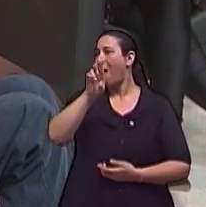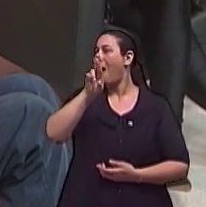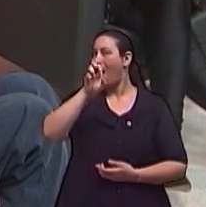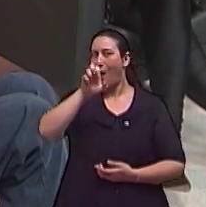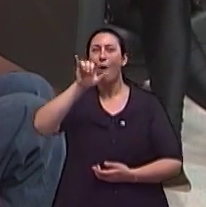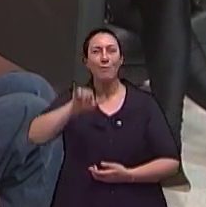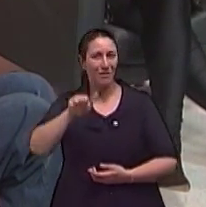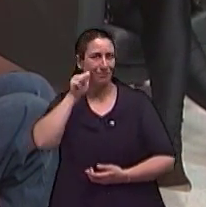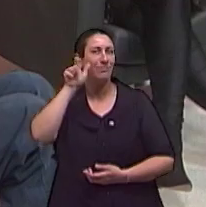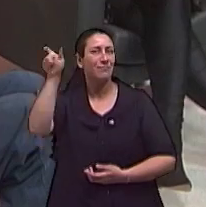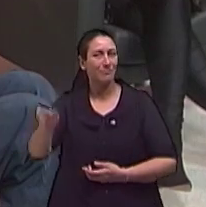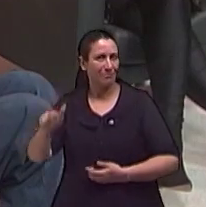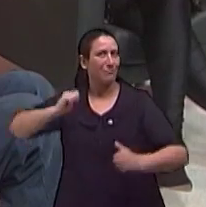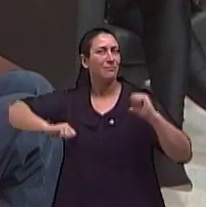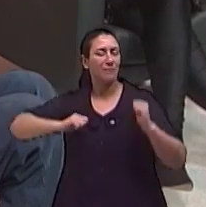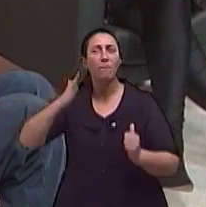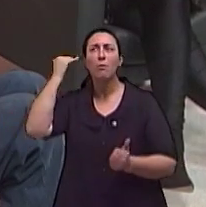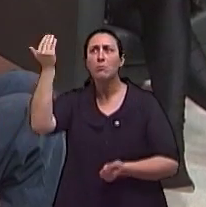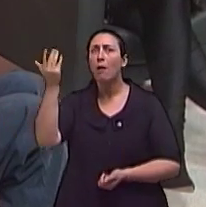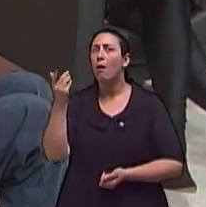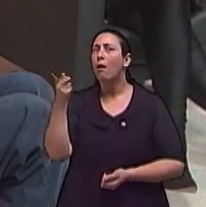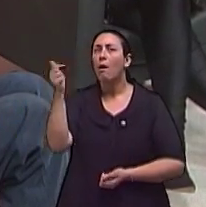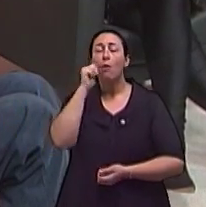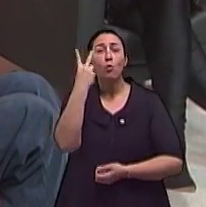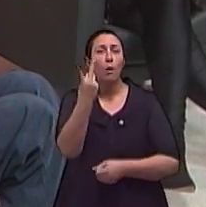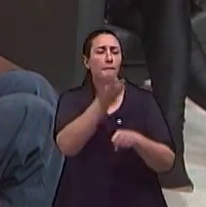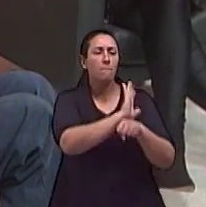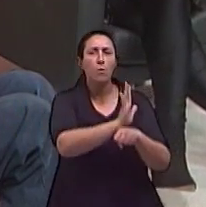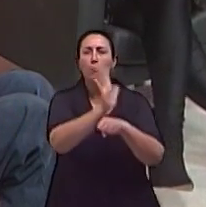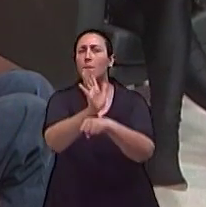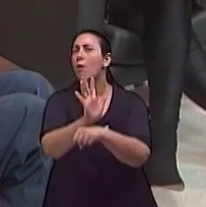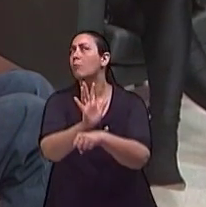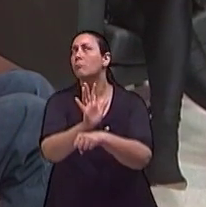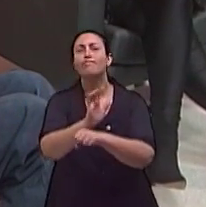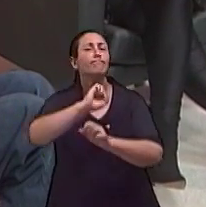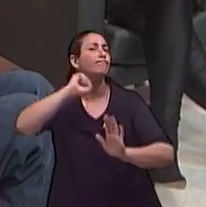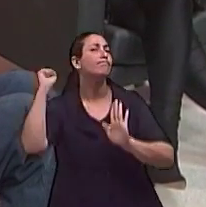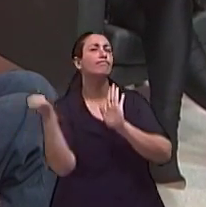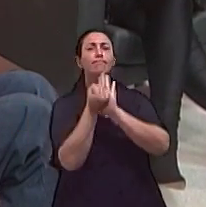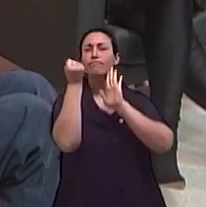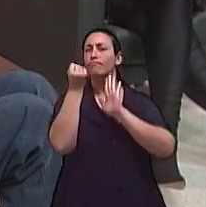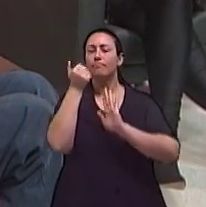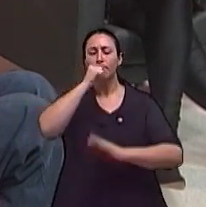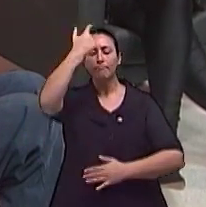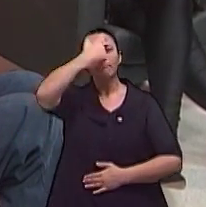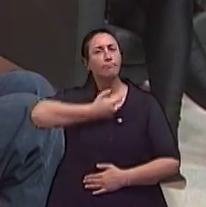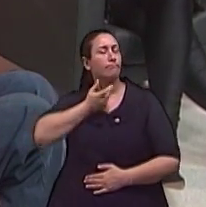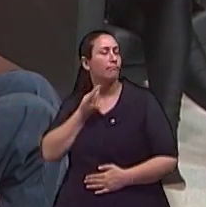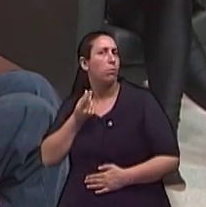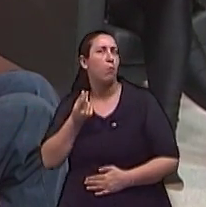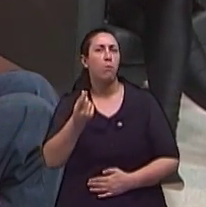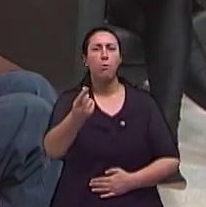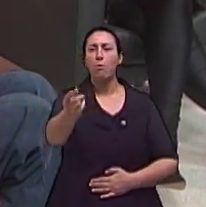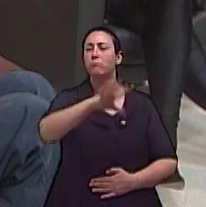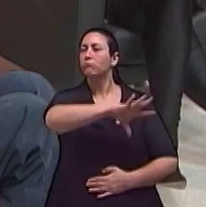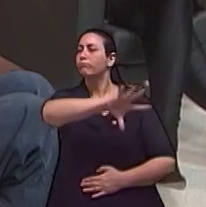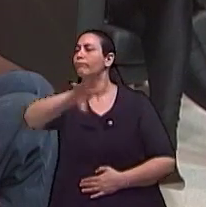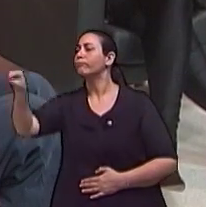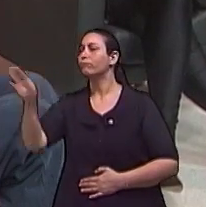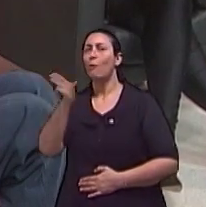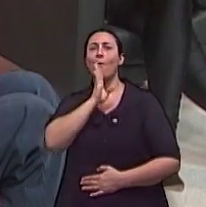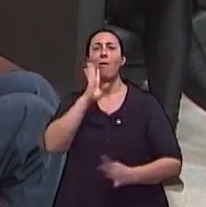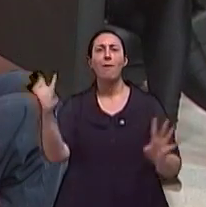o nosso colega ali. Quer dizer, dois filmes que eternizaram essa mulher. Mas esta mulher,